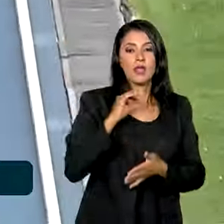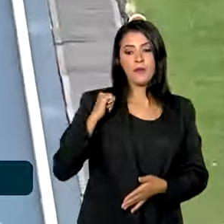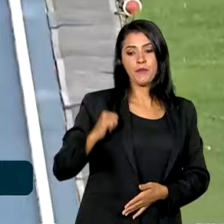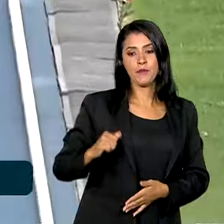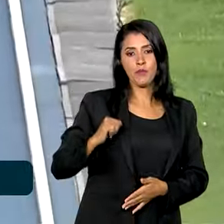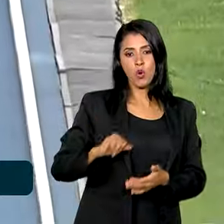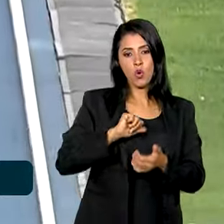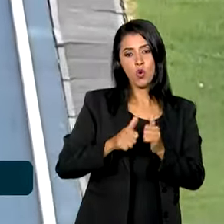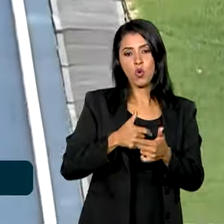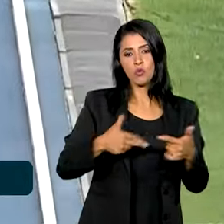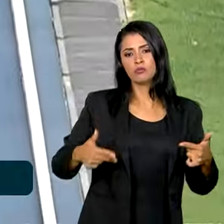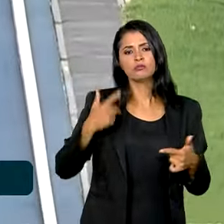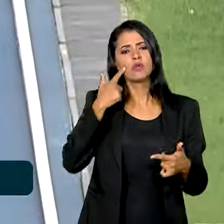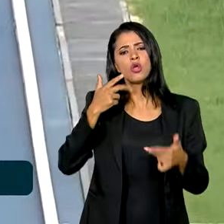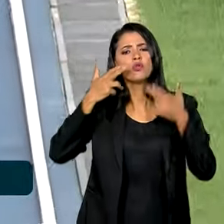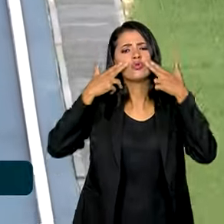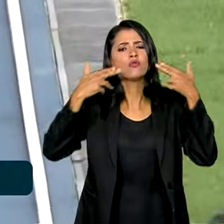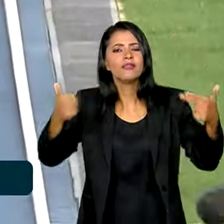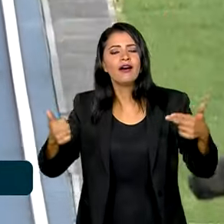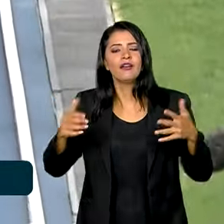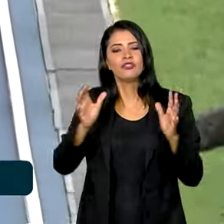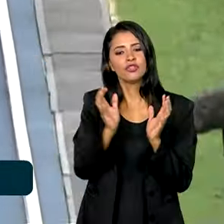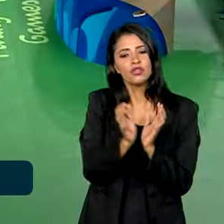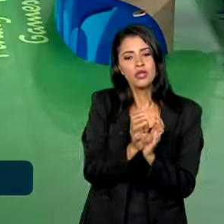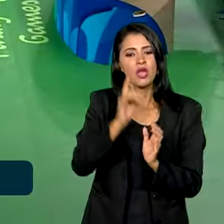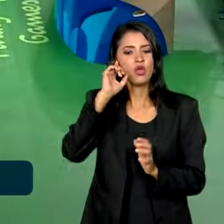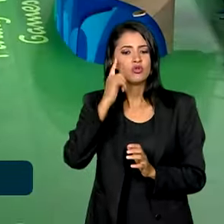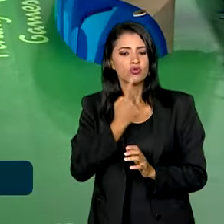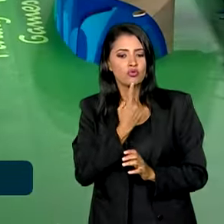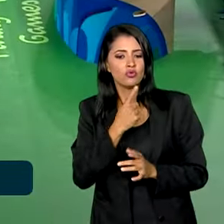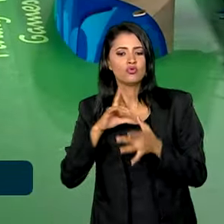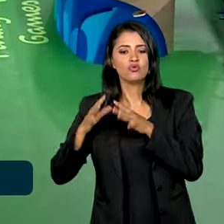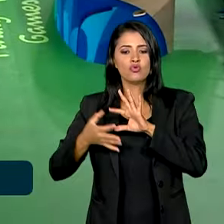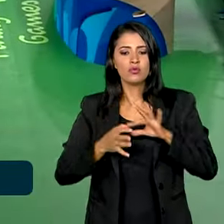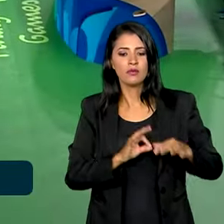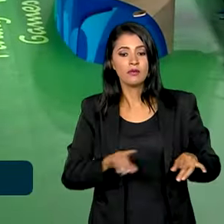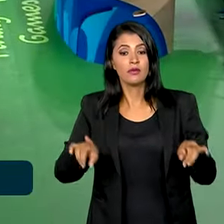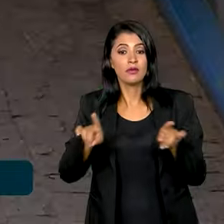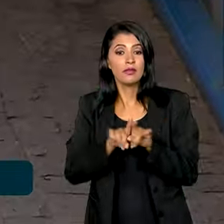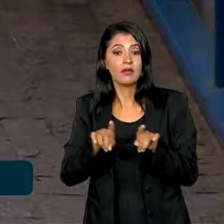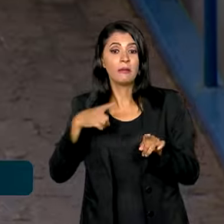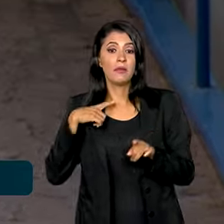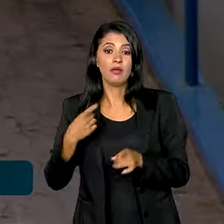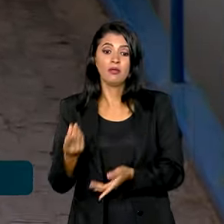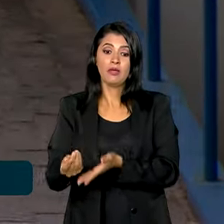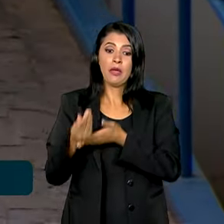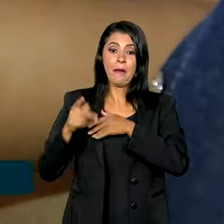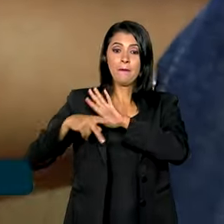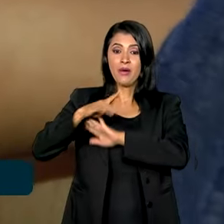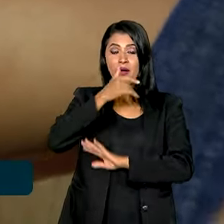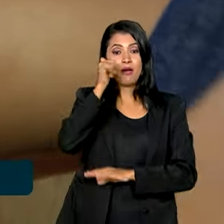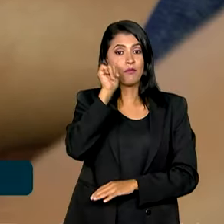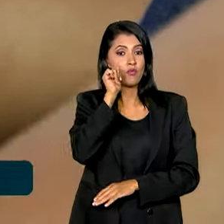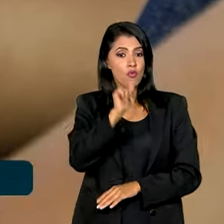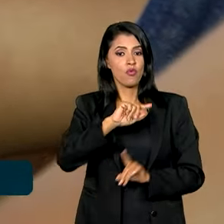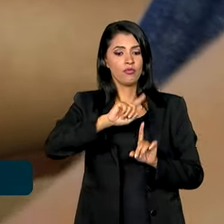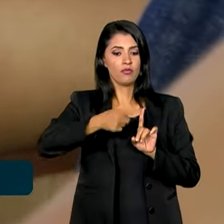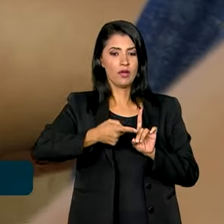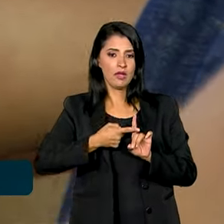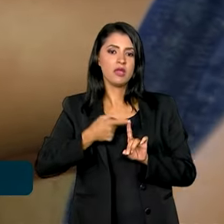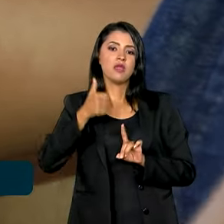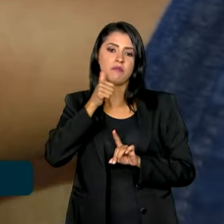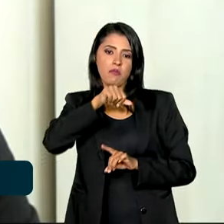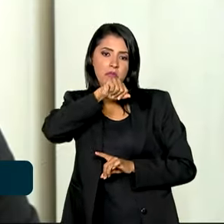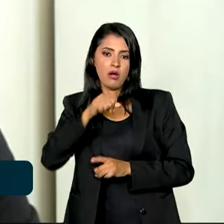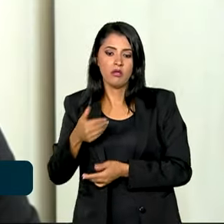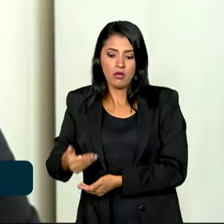novidades são a categoria surdo-olímpico e a extensão do benefício para gestantes e mães com recém